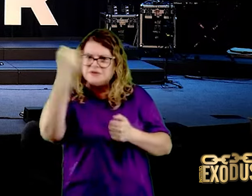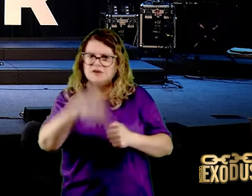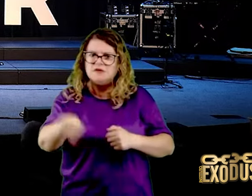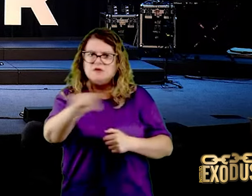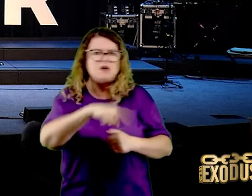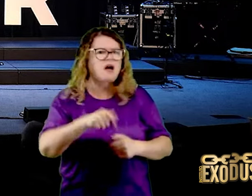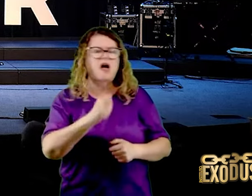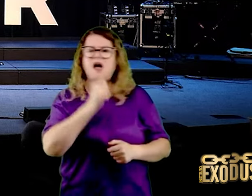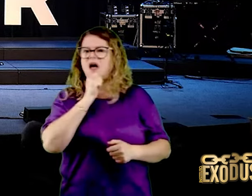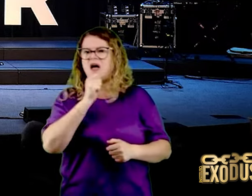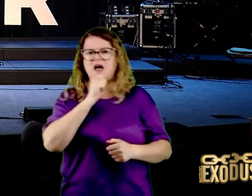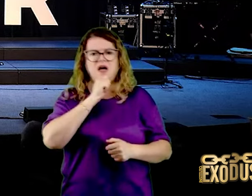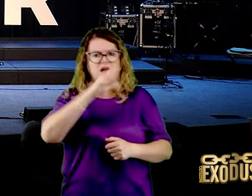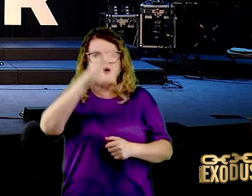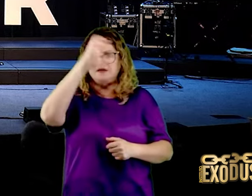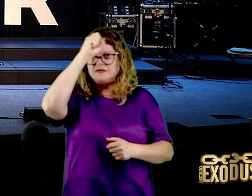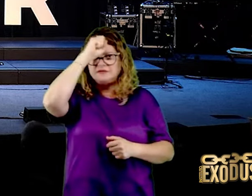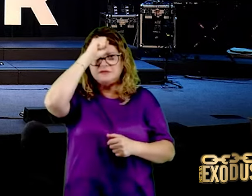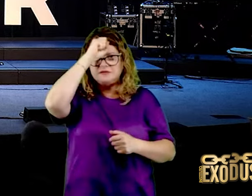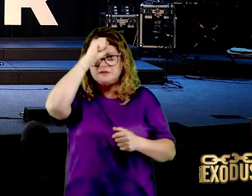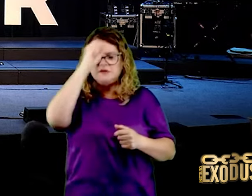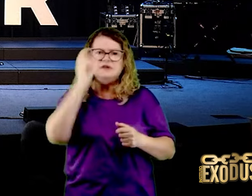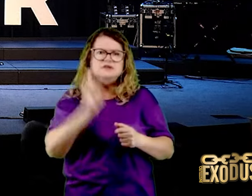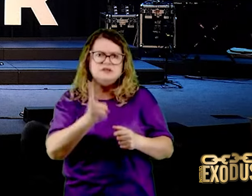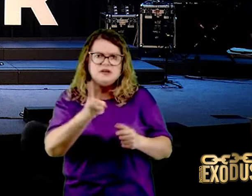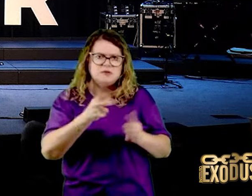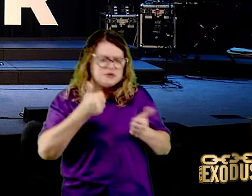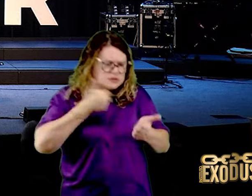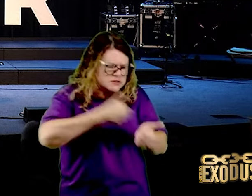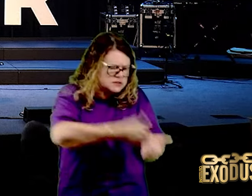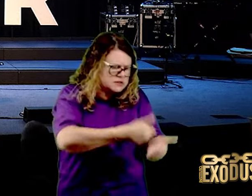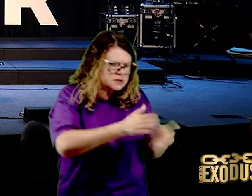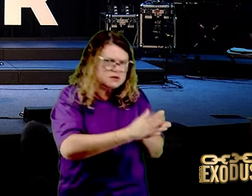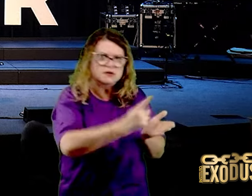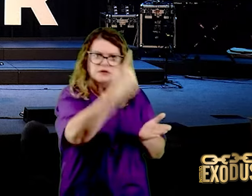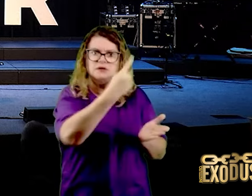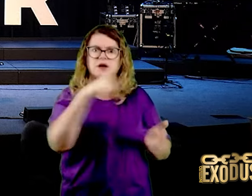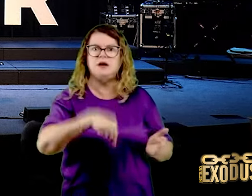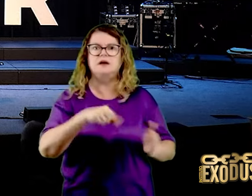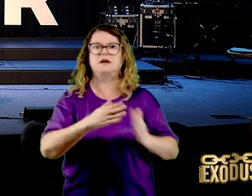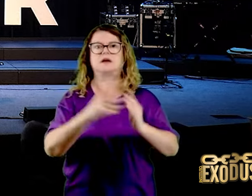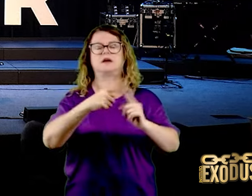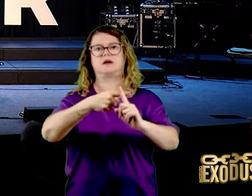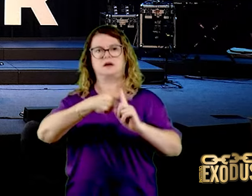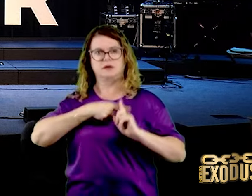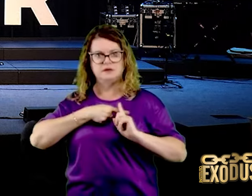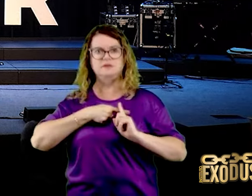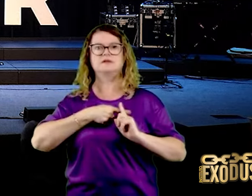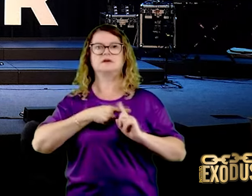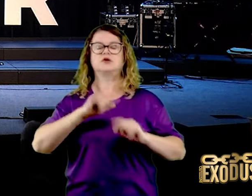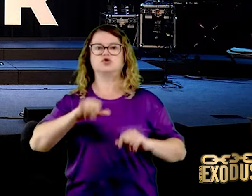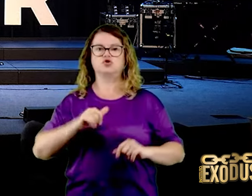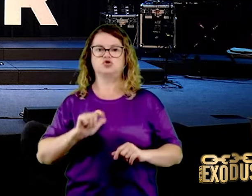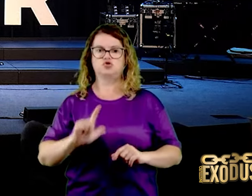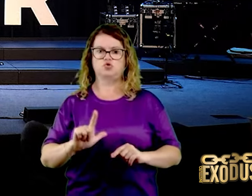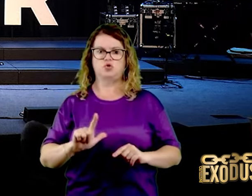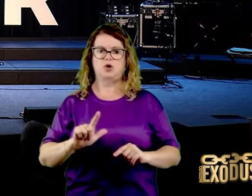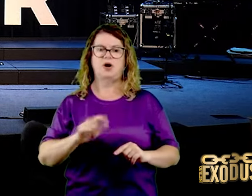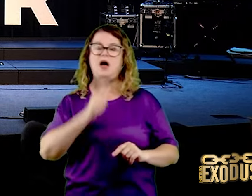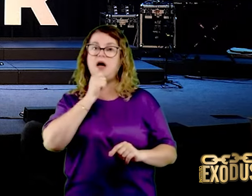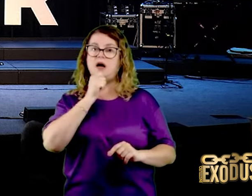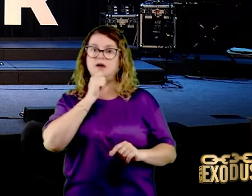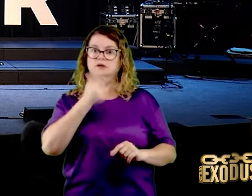tudo dentro da Bíblia Sagrada, vai ser aqui em Bom Retiro, no mês de julho, eu só não vou adiantar a data, porque eu preciso da